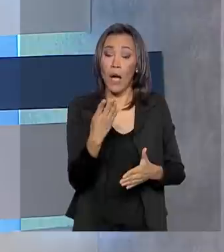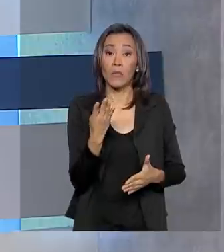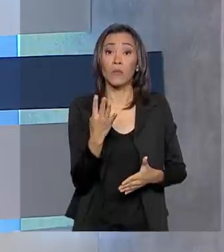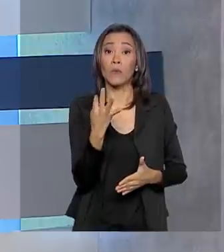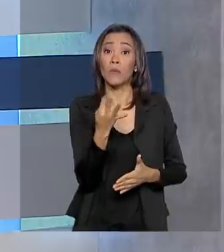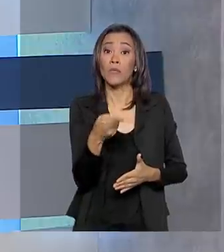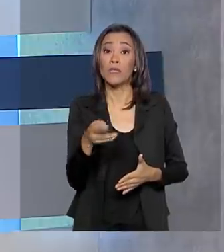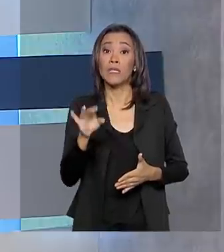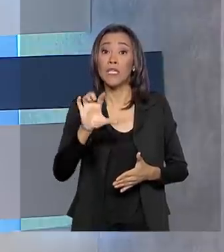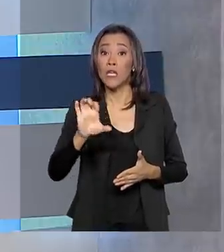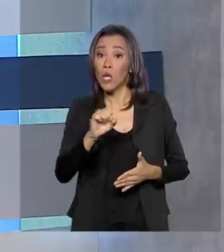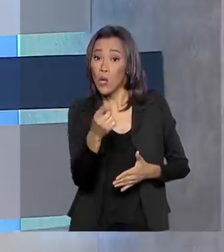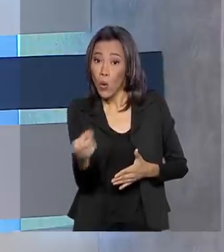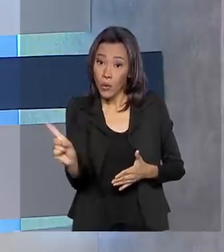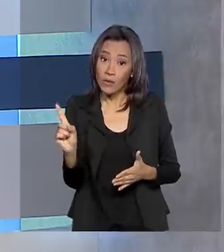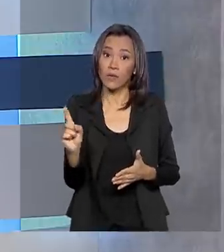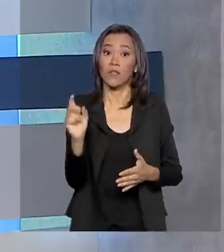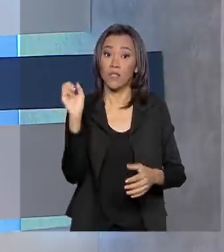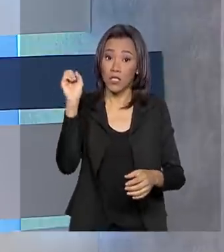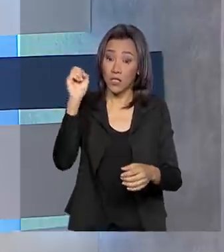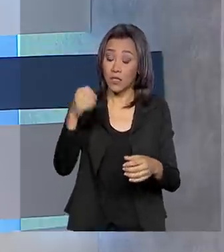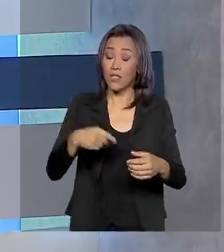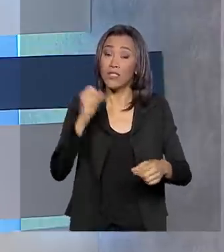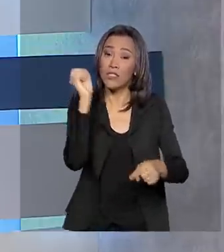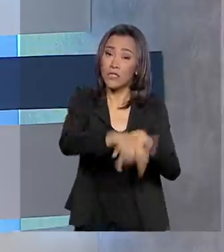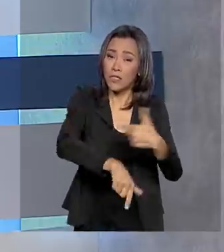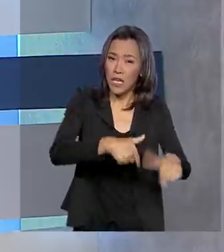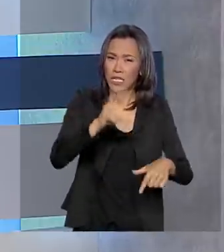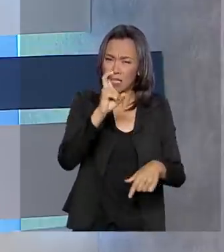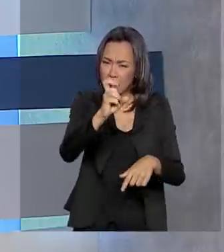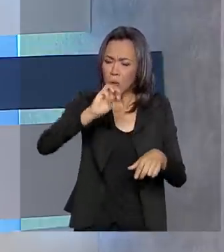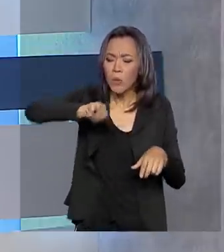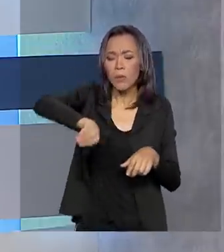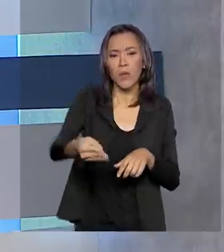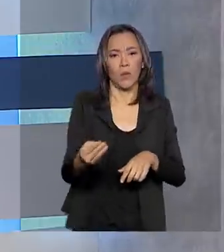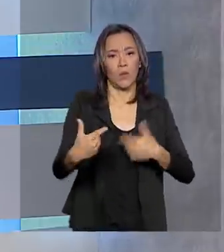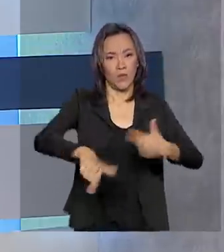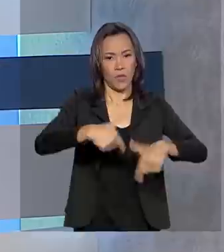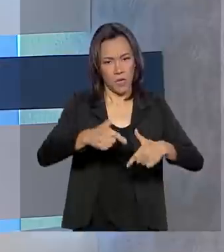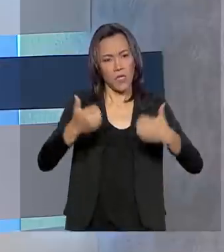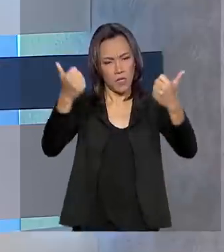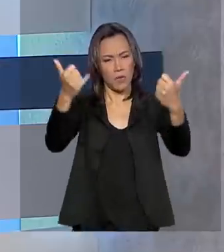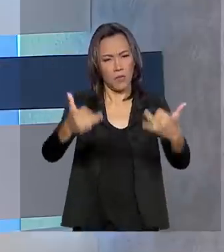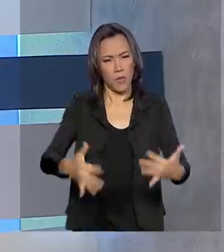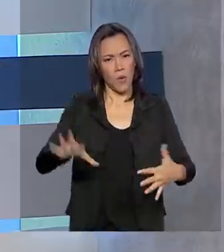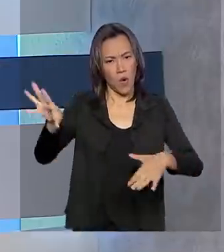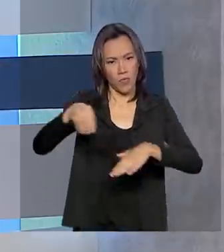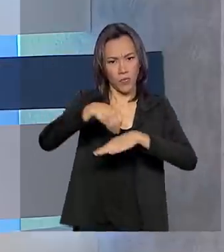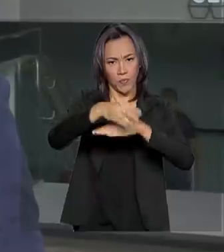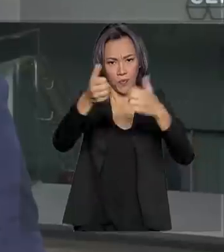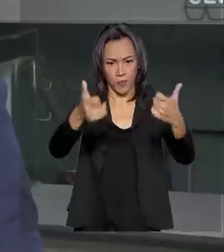milhões de empregos. E o ministro da Economia comentou as demandas recebidas da classe empresarial.